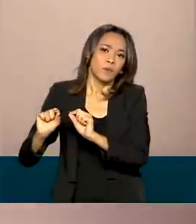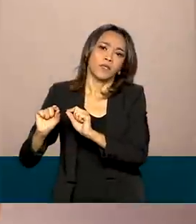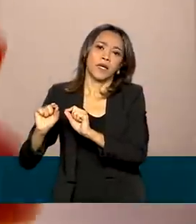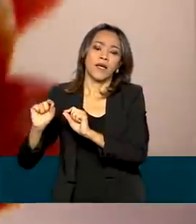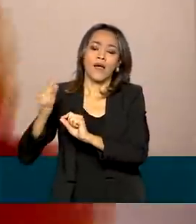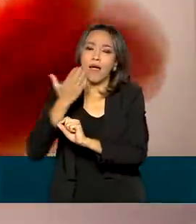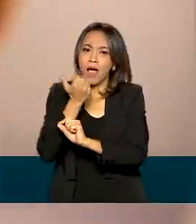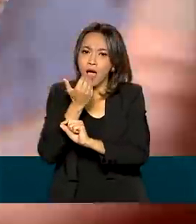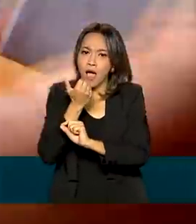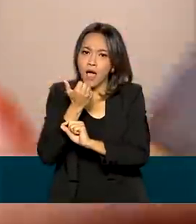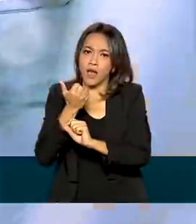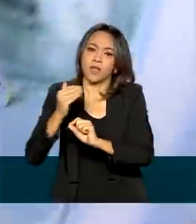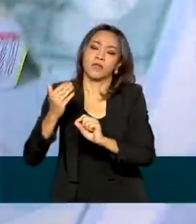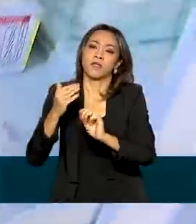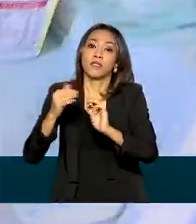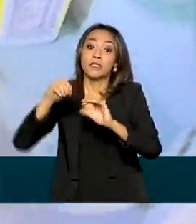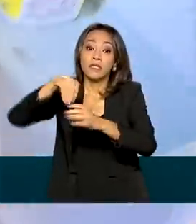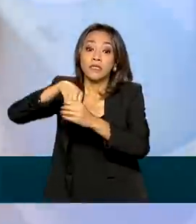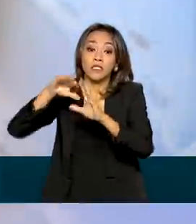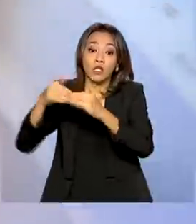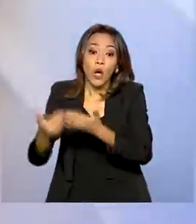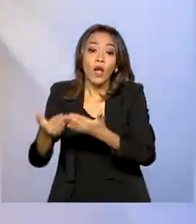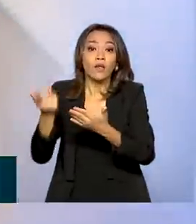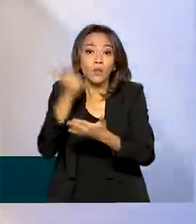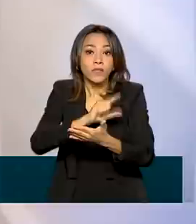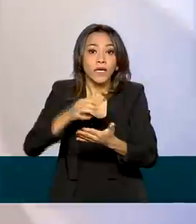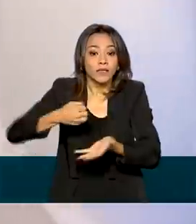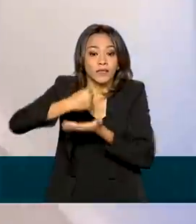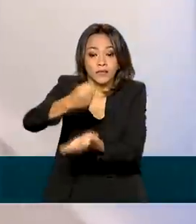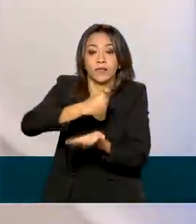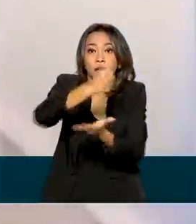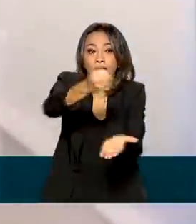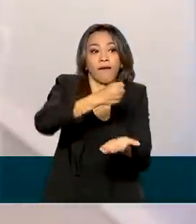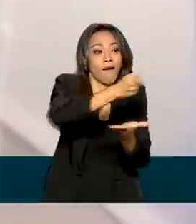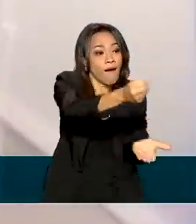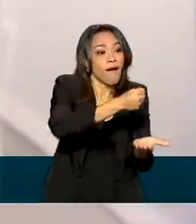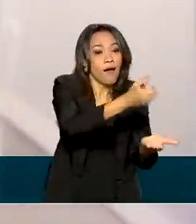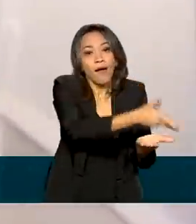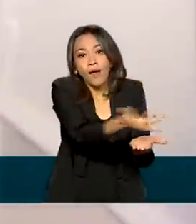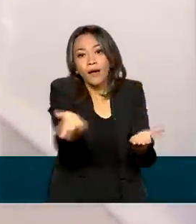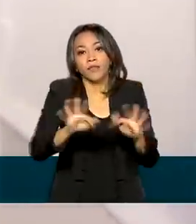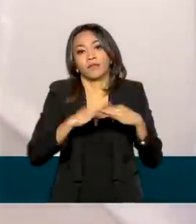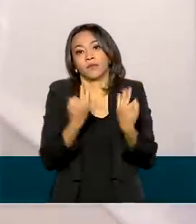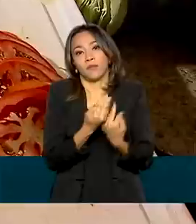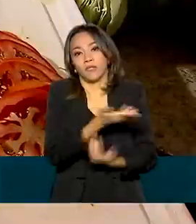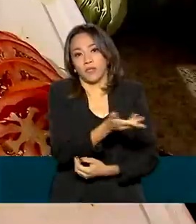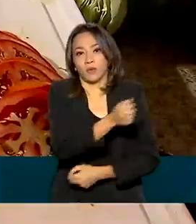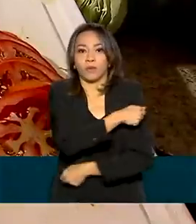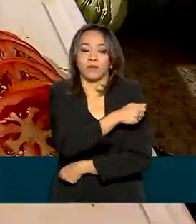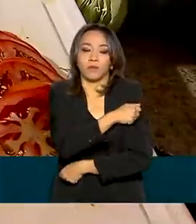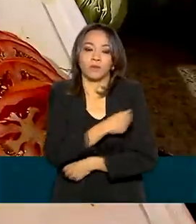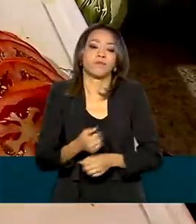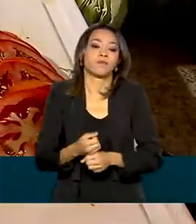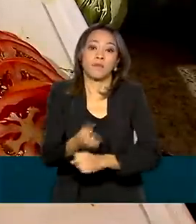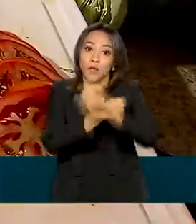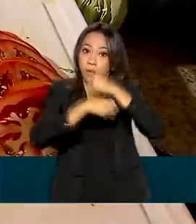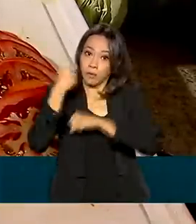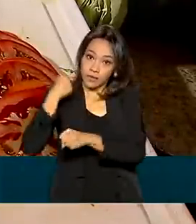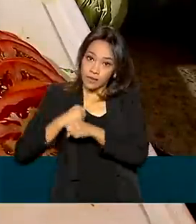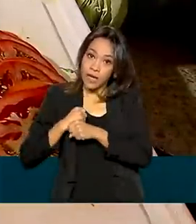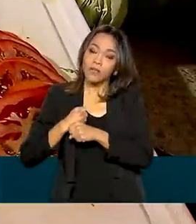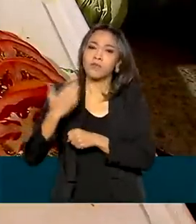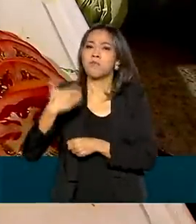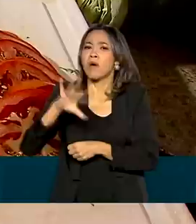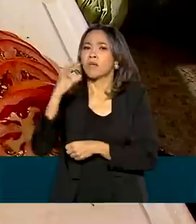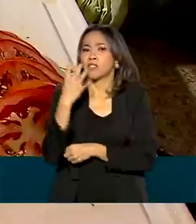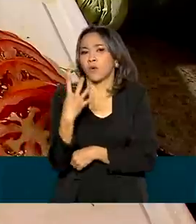merenda escolar, fosse possível entregar kits com gêneros alimentícios às famílias dos estudantes. No ano passado, mais